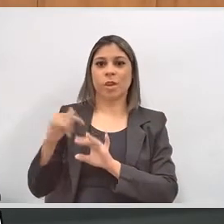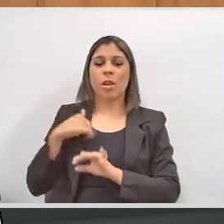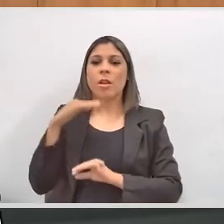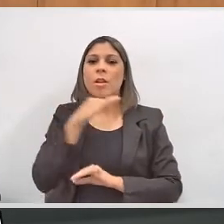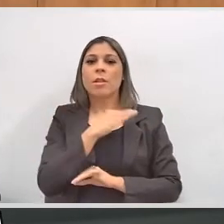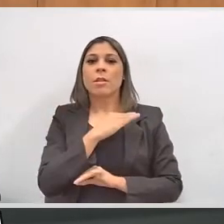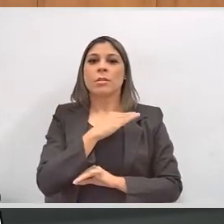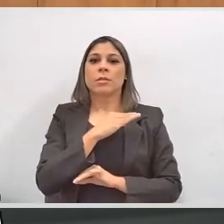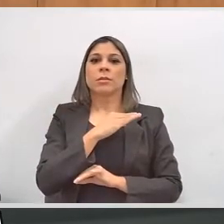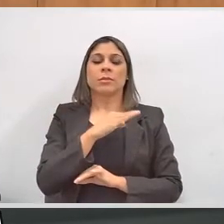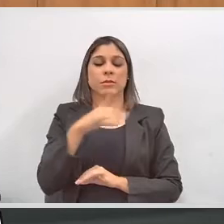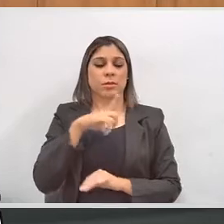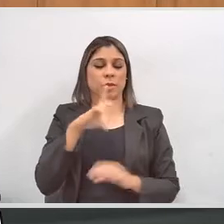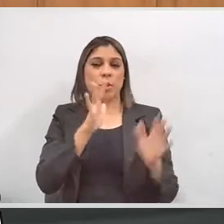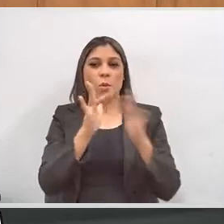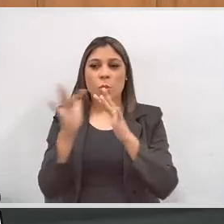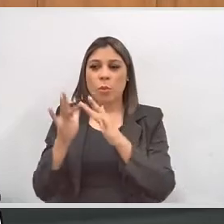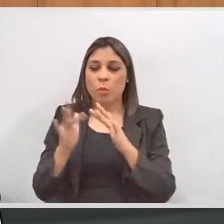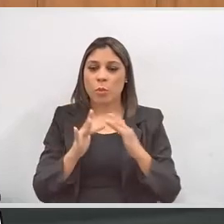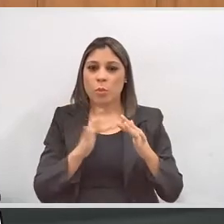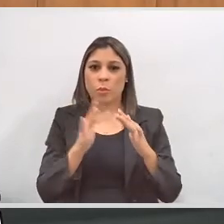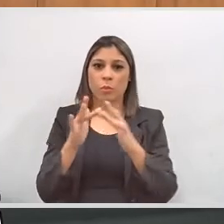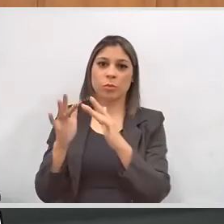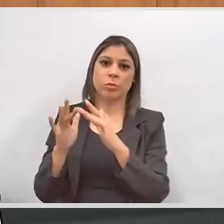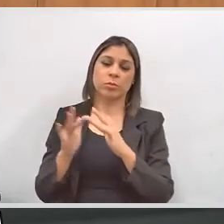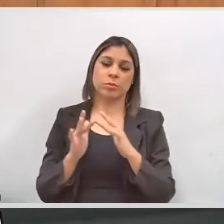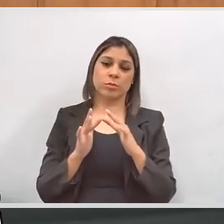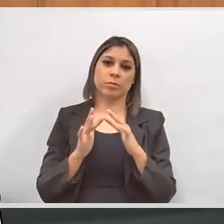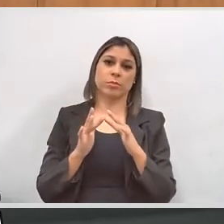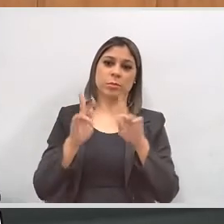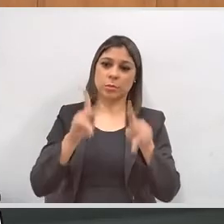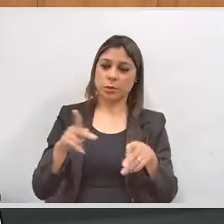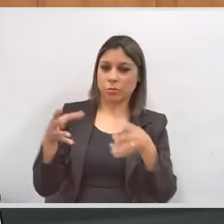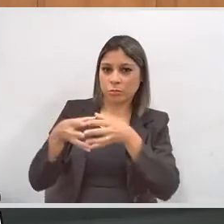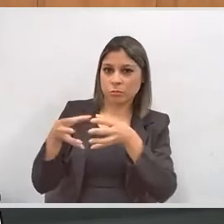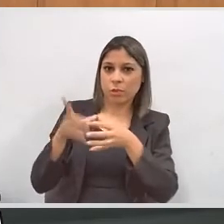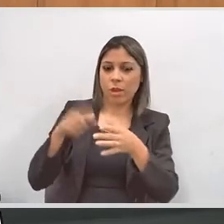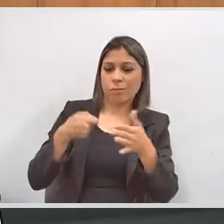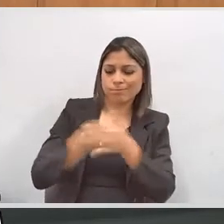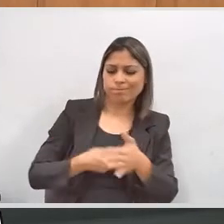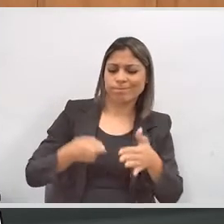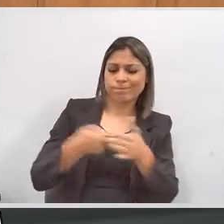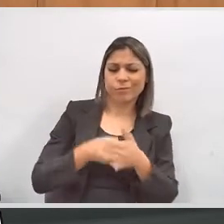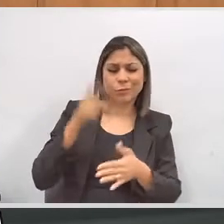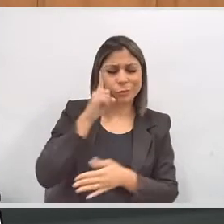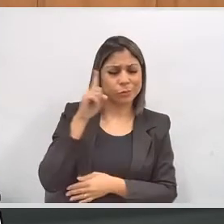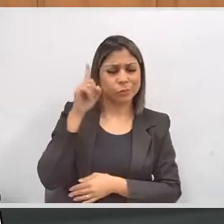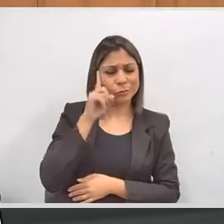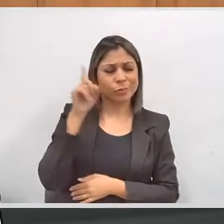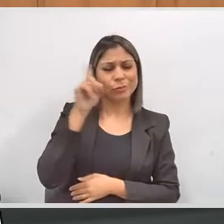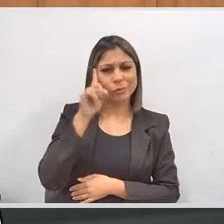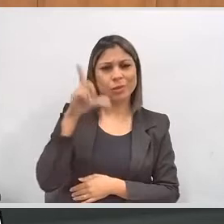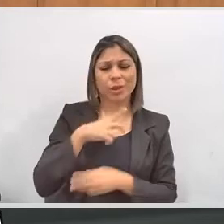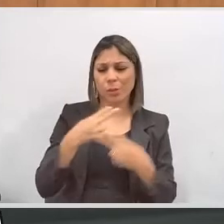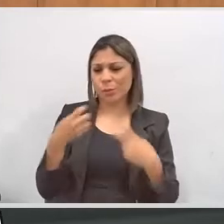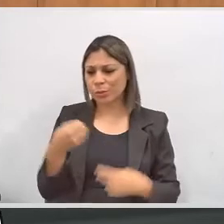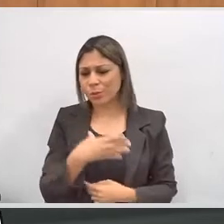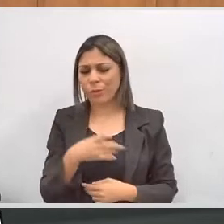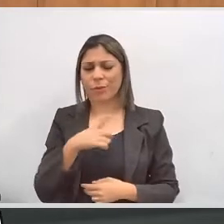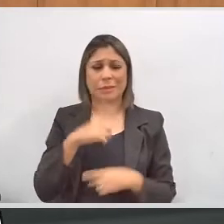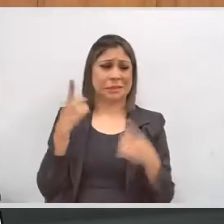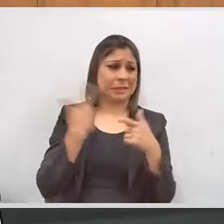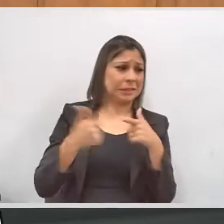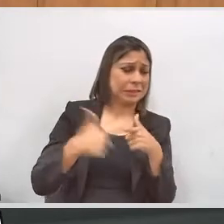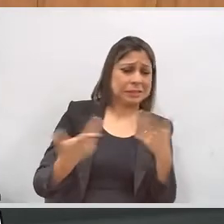percebido, isso através do contato com vários dos integrantes da comissão, que é uma luta diária. todo dia temos uma